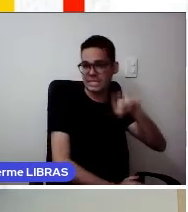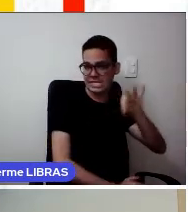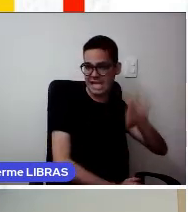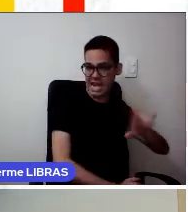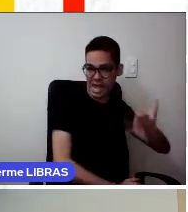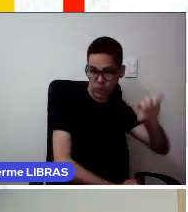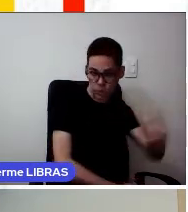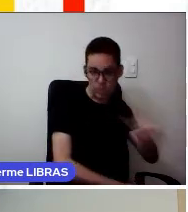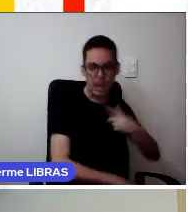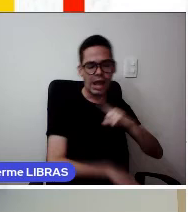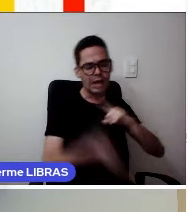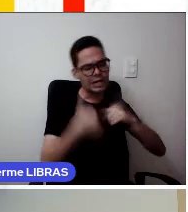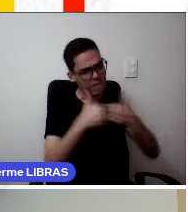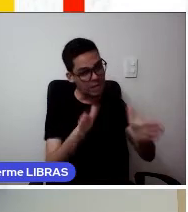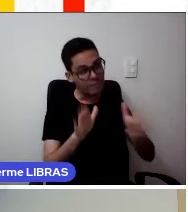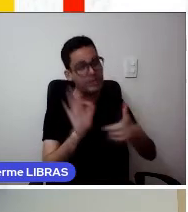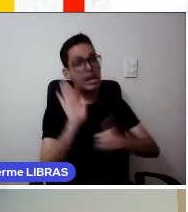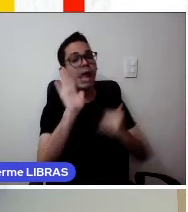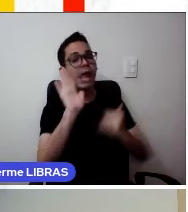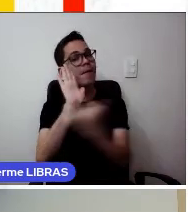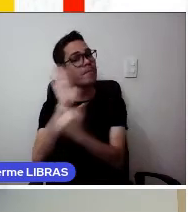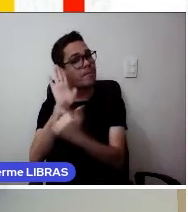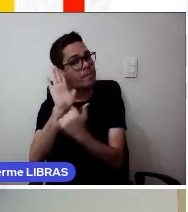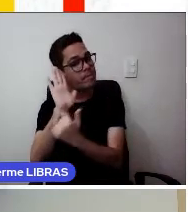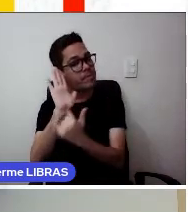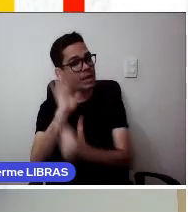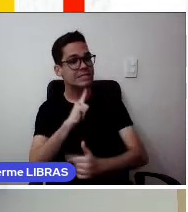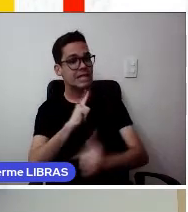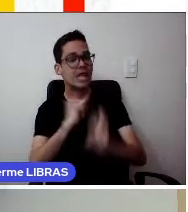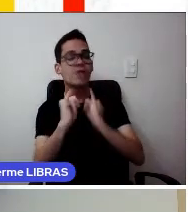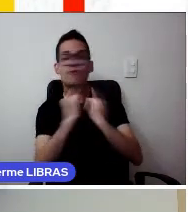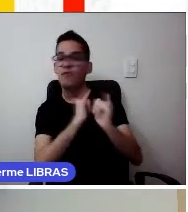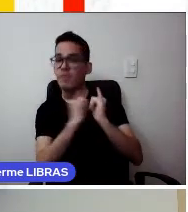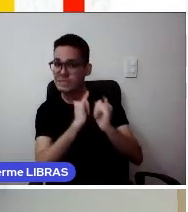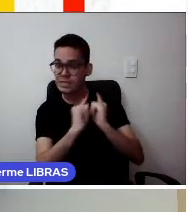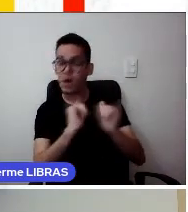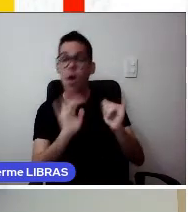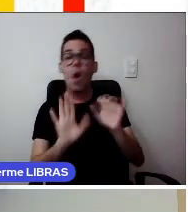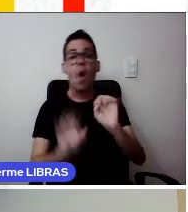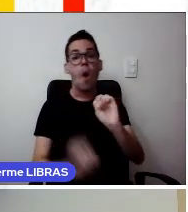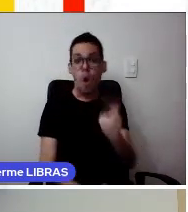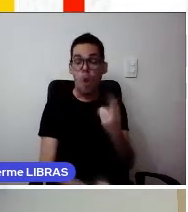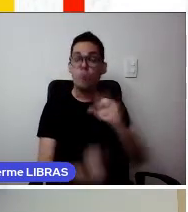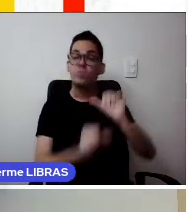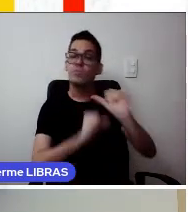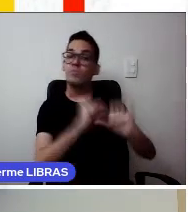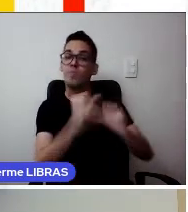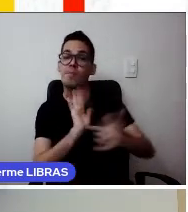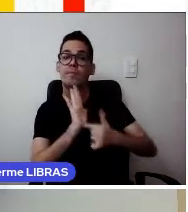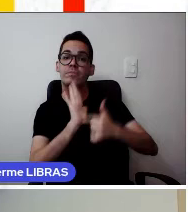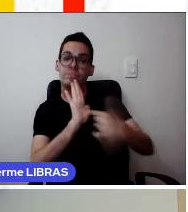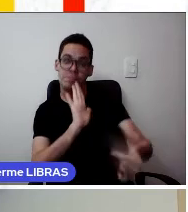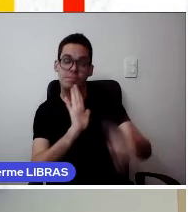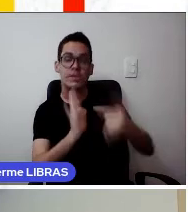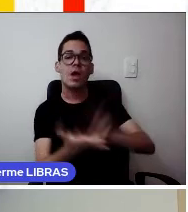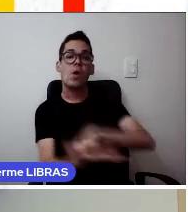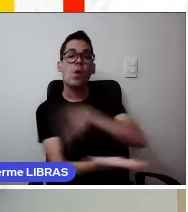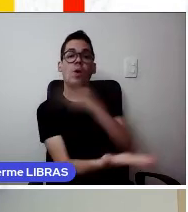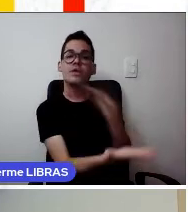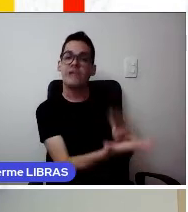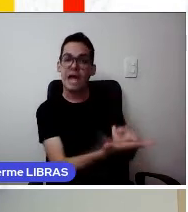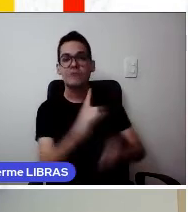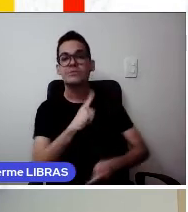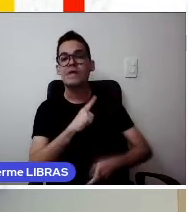rodapé do portal estará registrada a informação, a não ser que indicado, contrário, os conteúdos do portal do Bicentenário estão